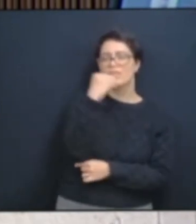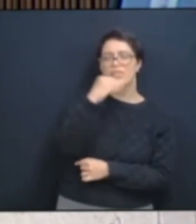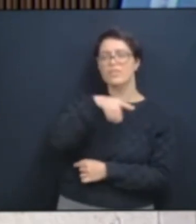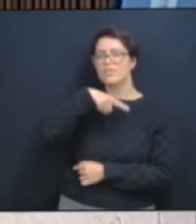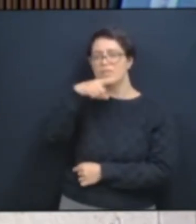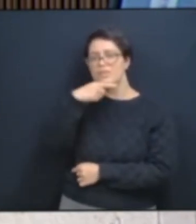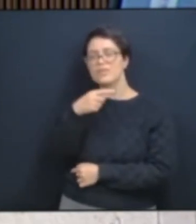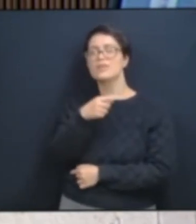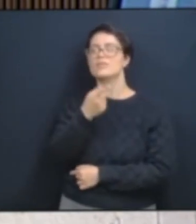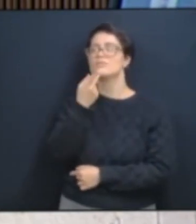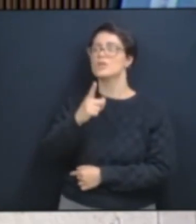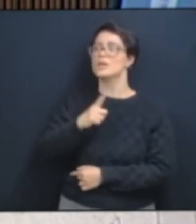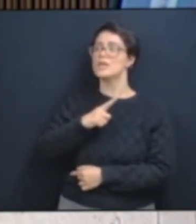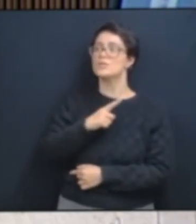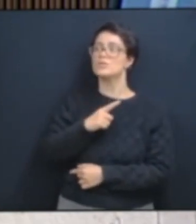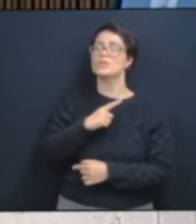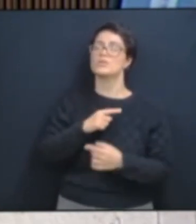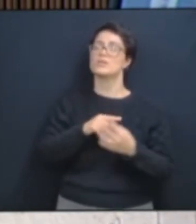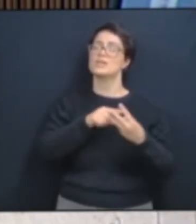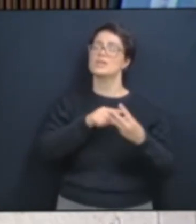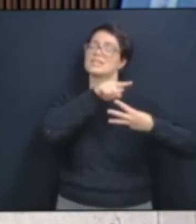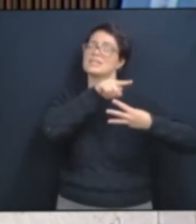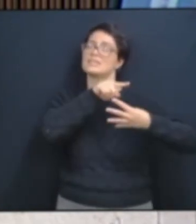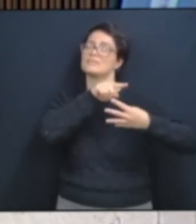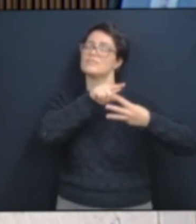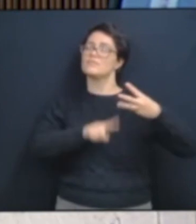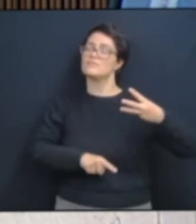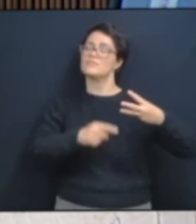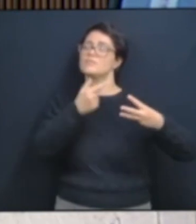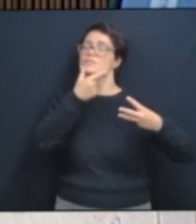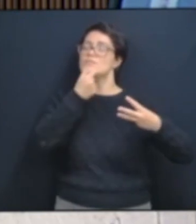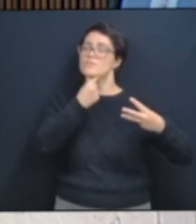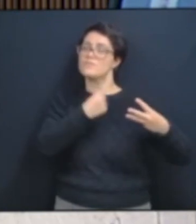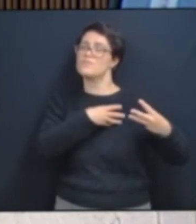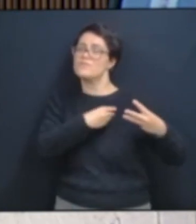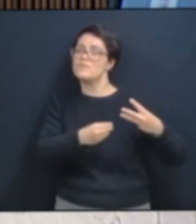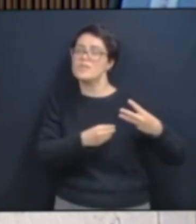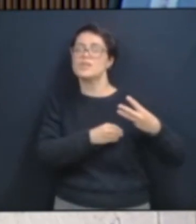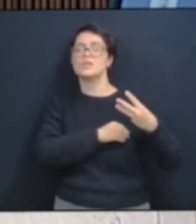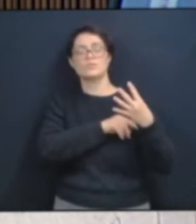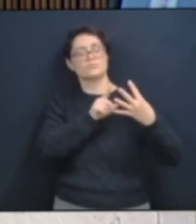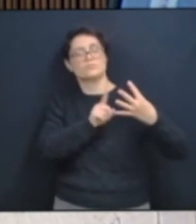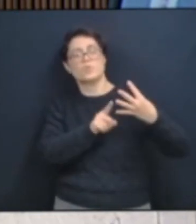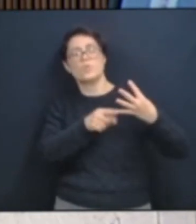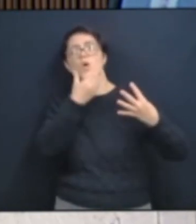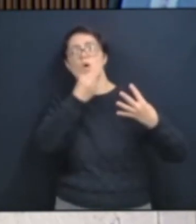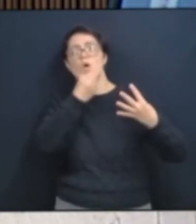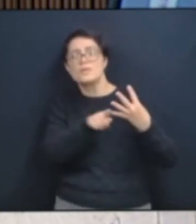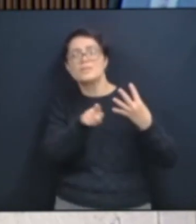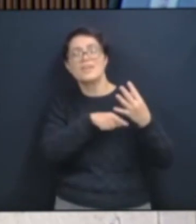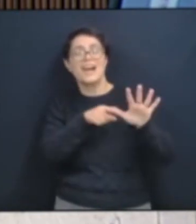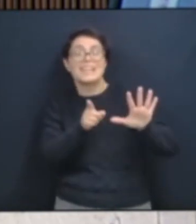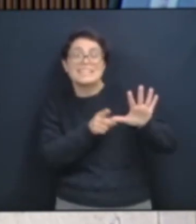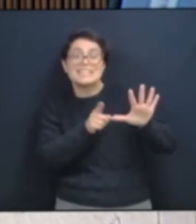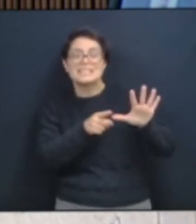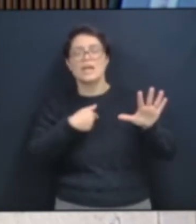Eu tenho o quinto também. O quinto eu dei uma fraquejada. Foram quatro homens, a quinta eu dei uma fraquejada e veio uma mulher.